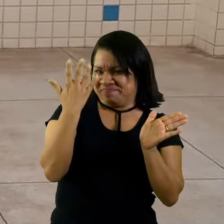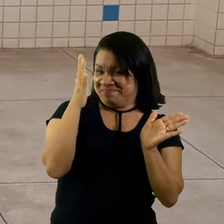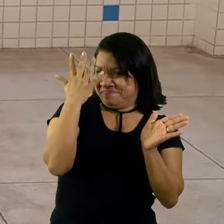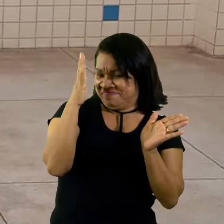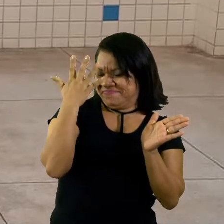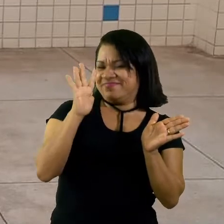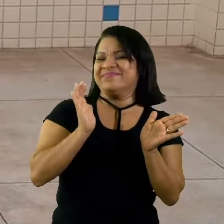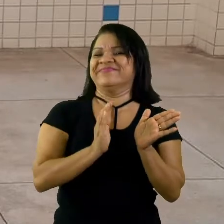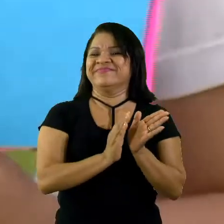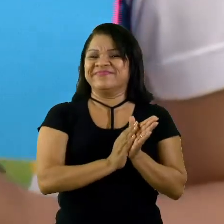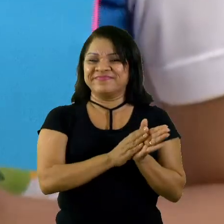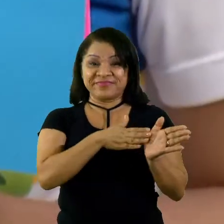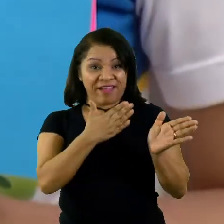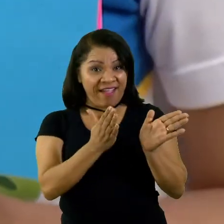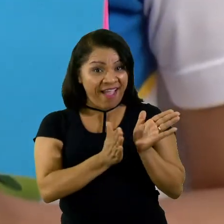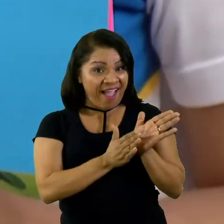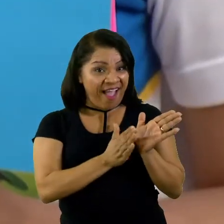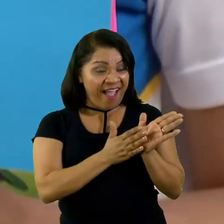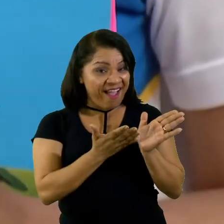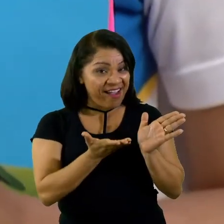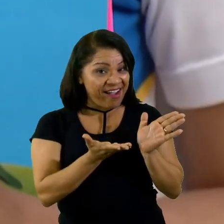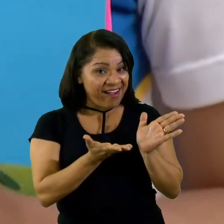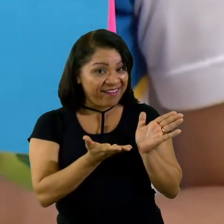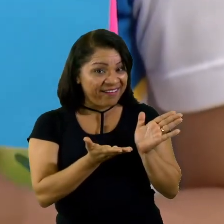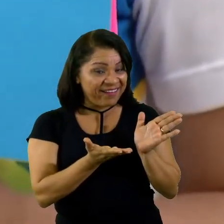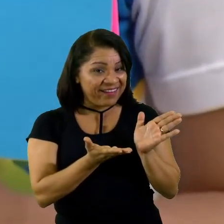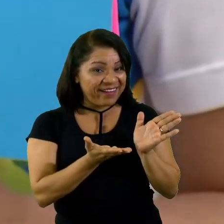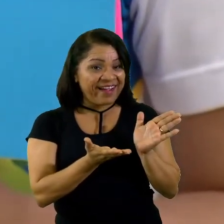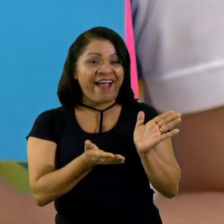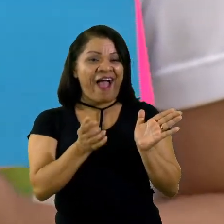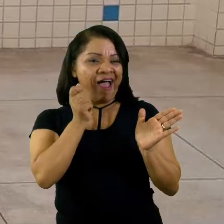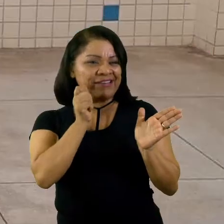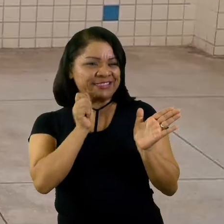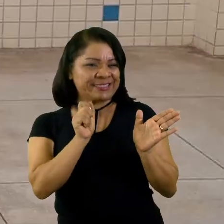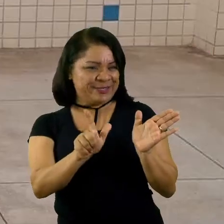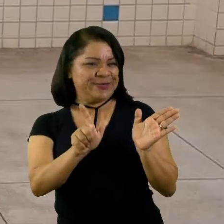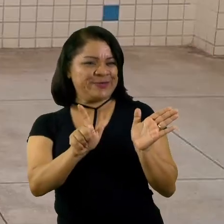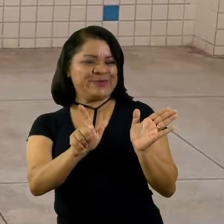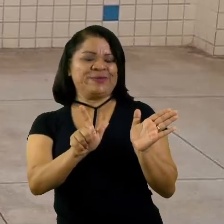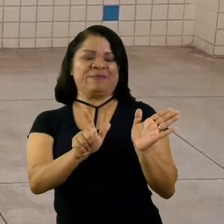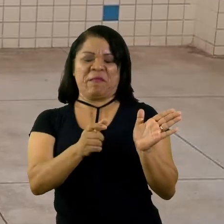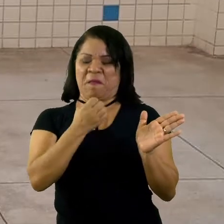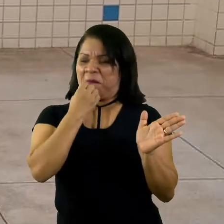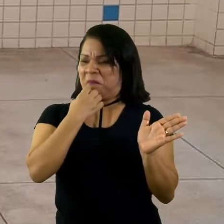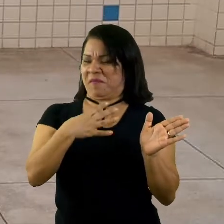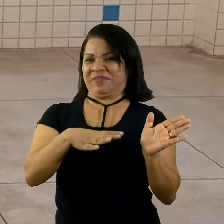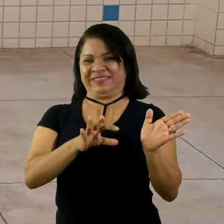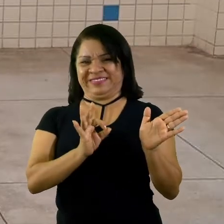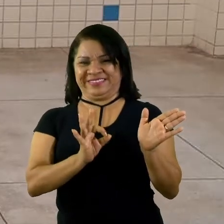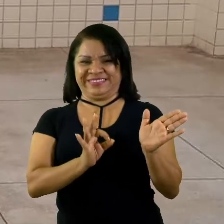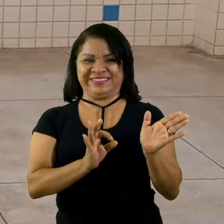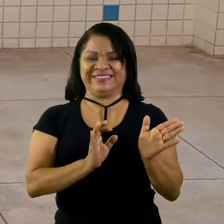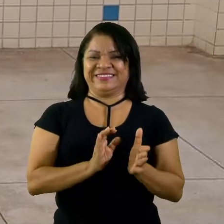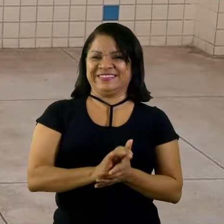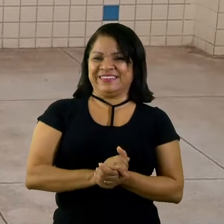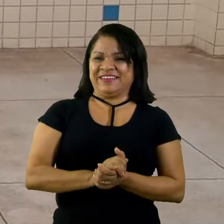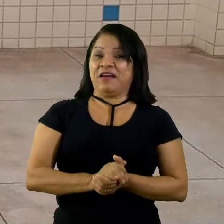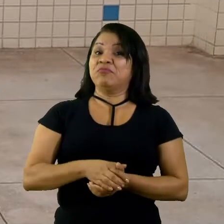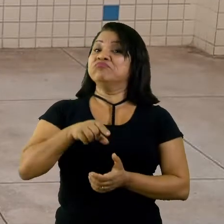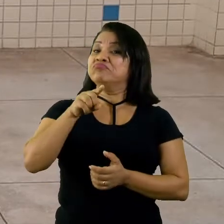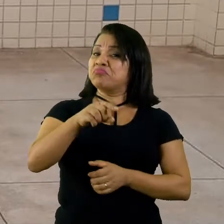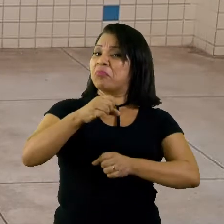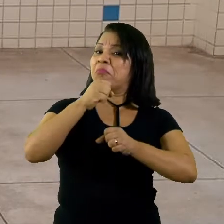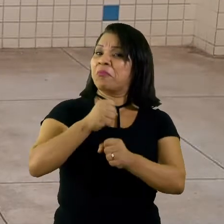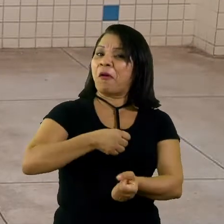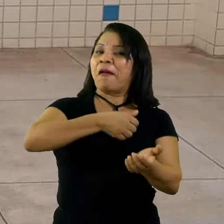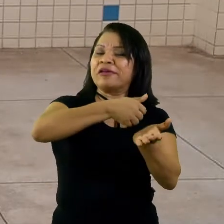Parabéns. E essa? Azul? Muito bem. Você pode pintar as